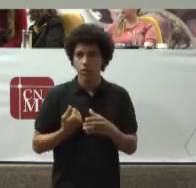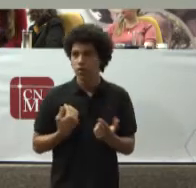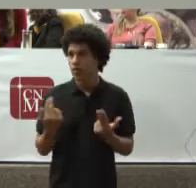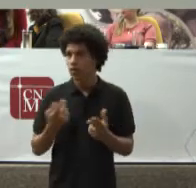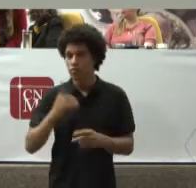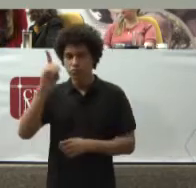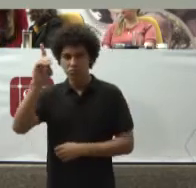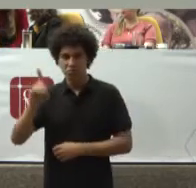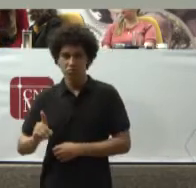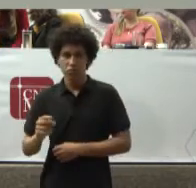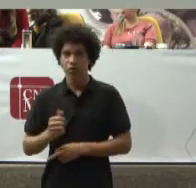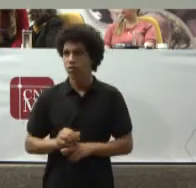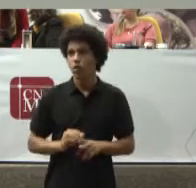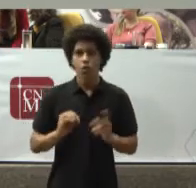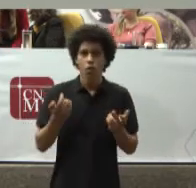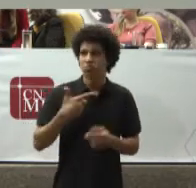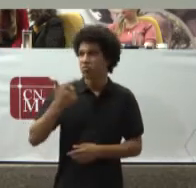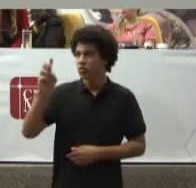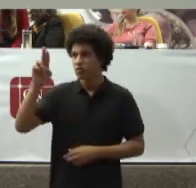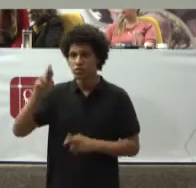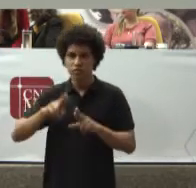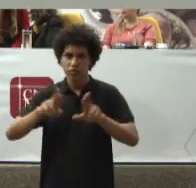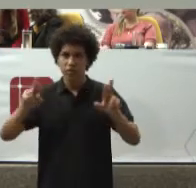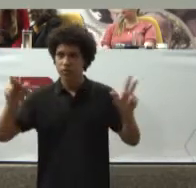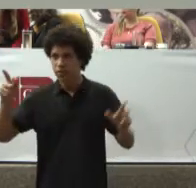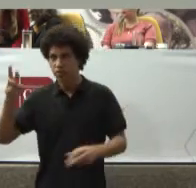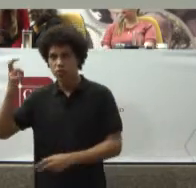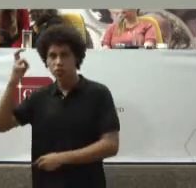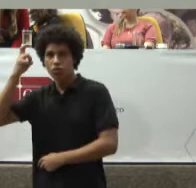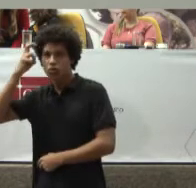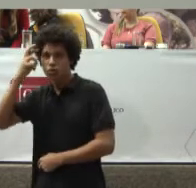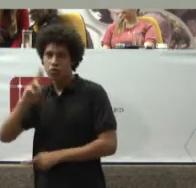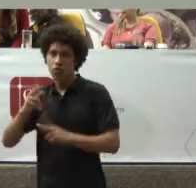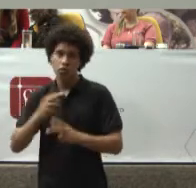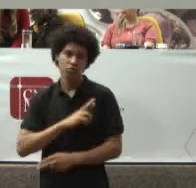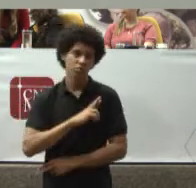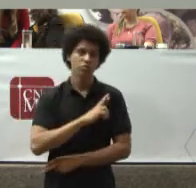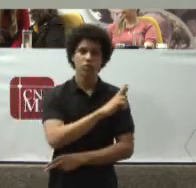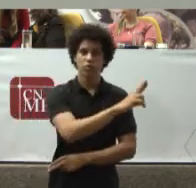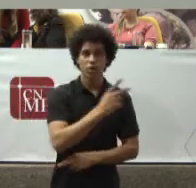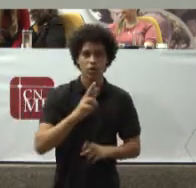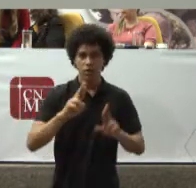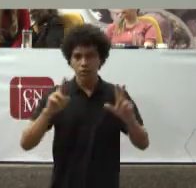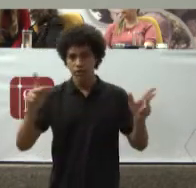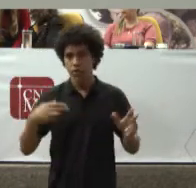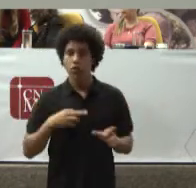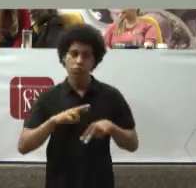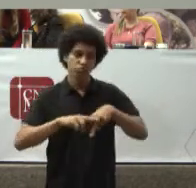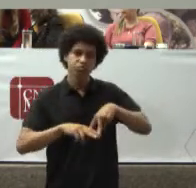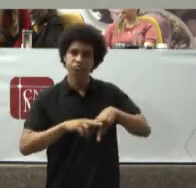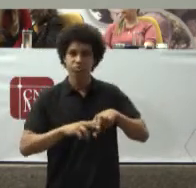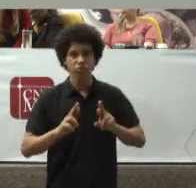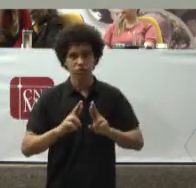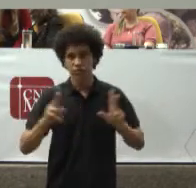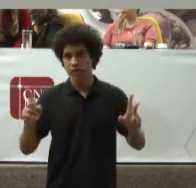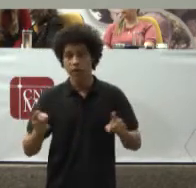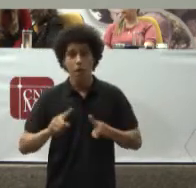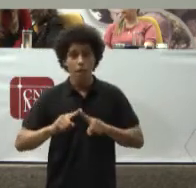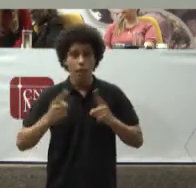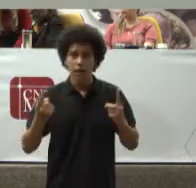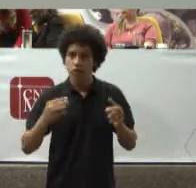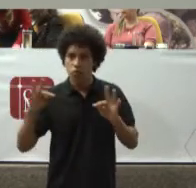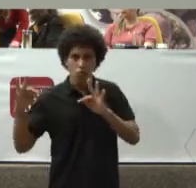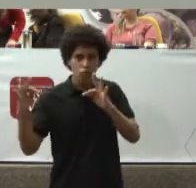muito diferentes Em cultura Em opções religiosas Em orientações Sexuais Em